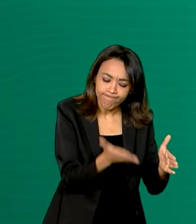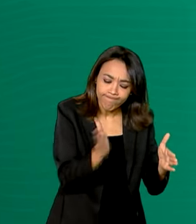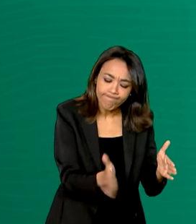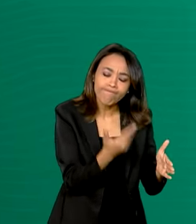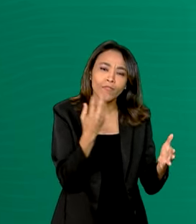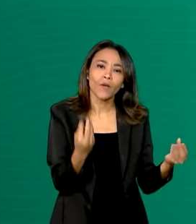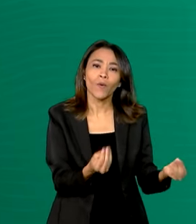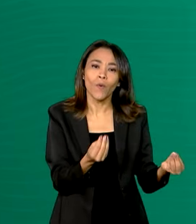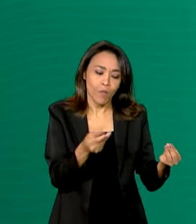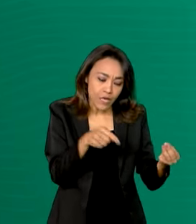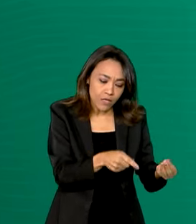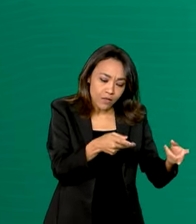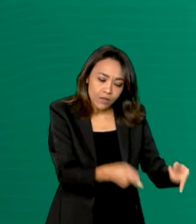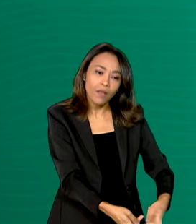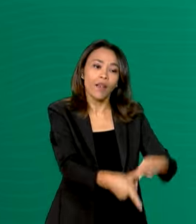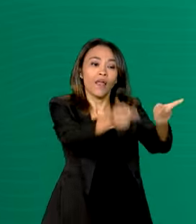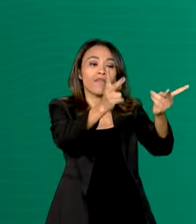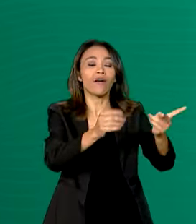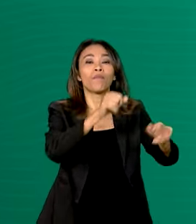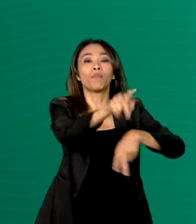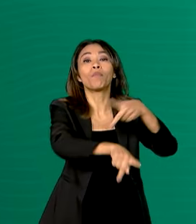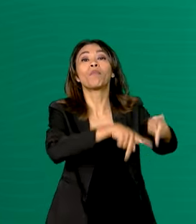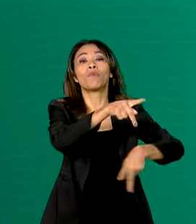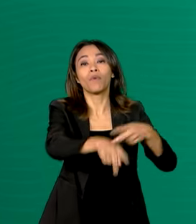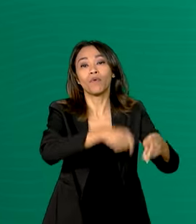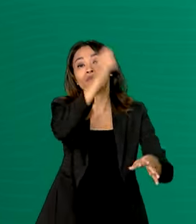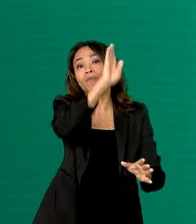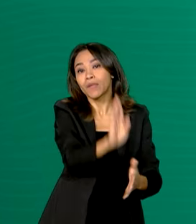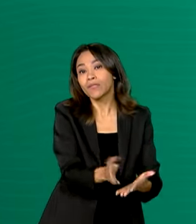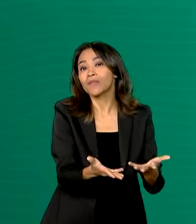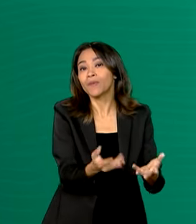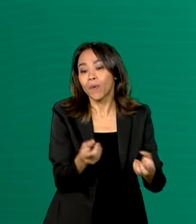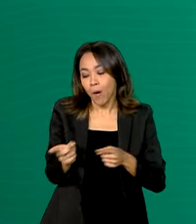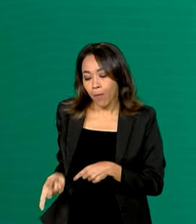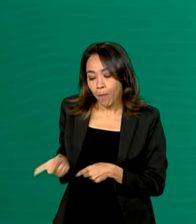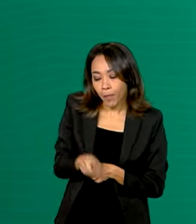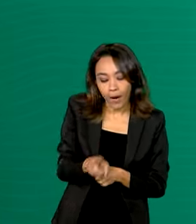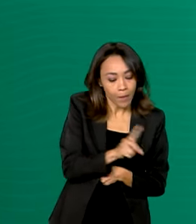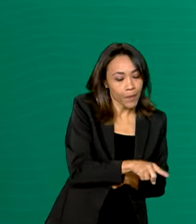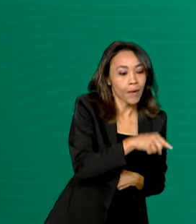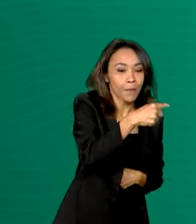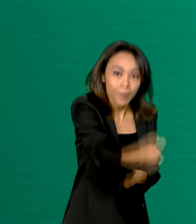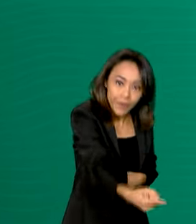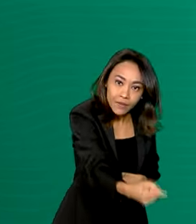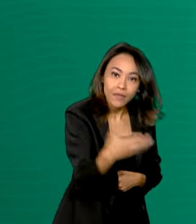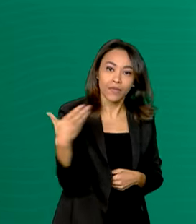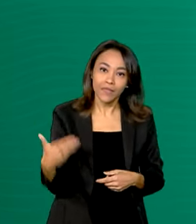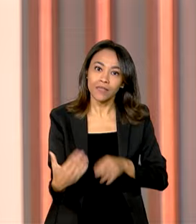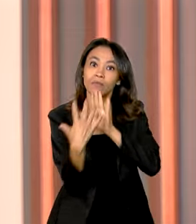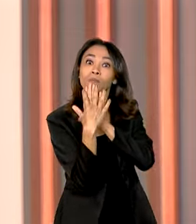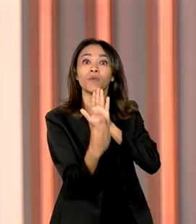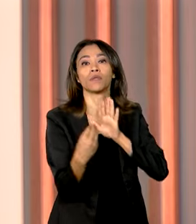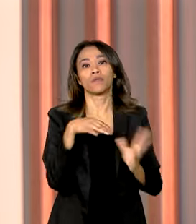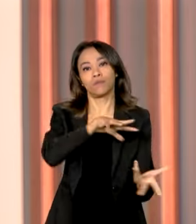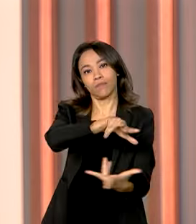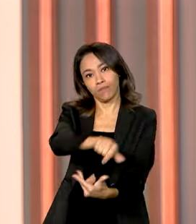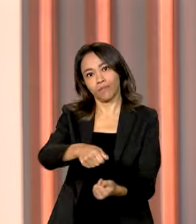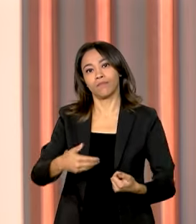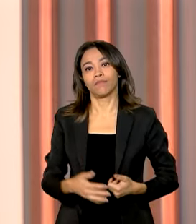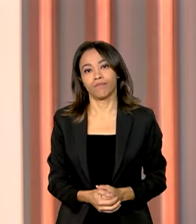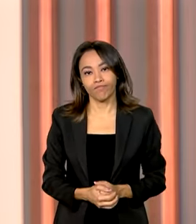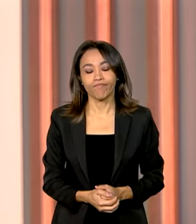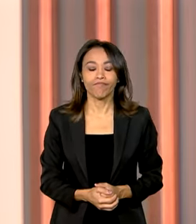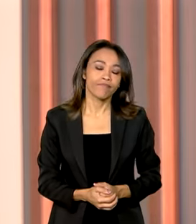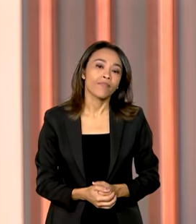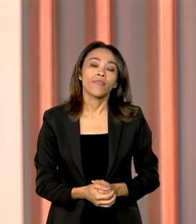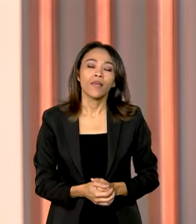chegar a esses alimentos saudáveis na mesa do povo do Brasil. E isso também serve de exemplo para mundo. E